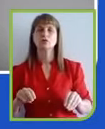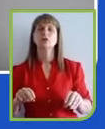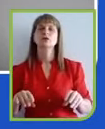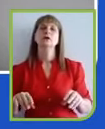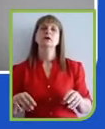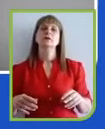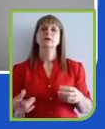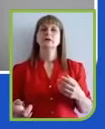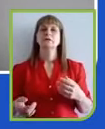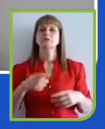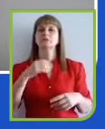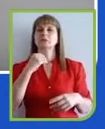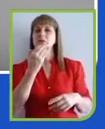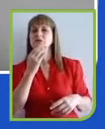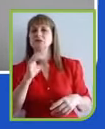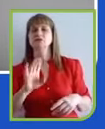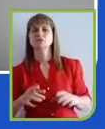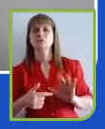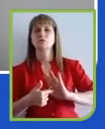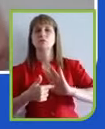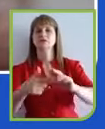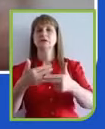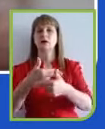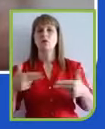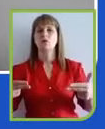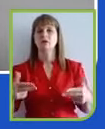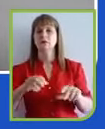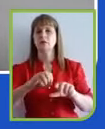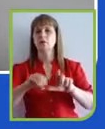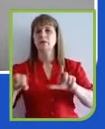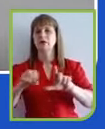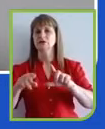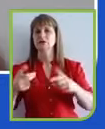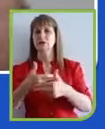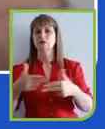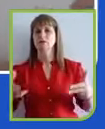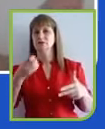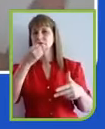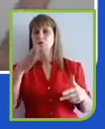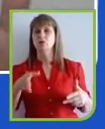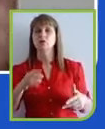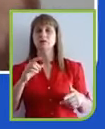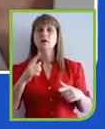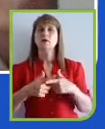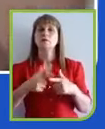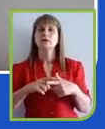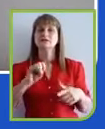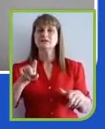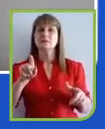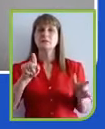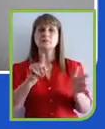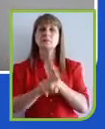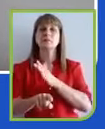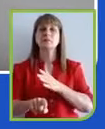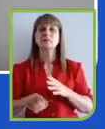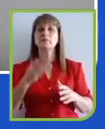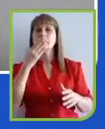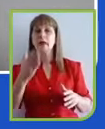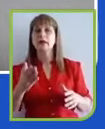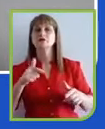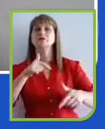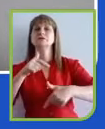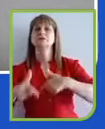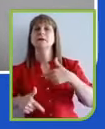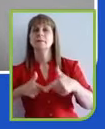compartilhar coisa boa, se a pessoa manda uma pergunta ali, uma mensagem direta, pedindo emprego, alguma dúvida de algum consumidor,